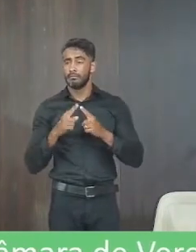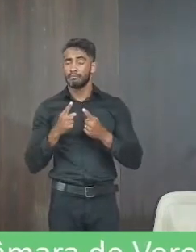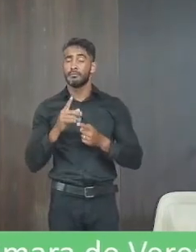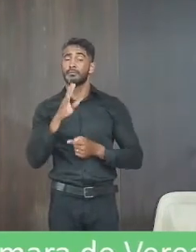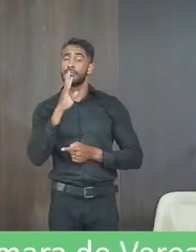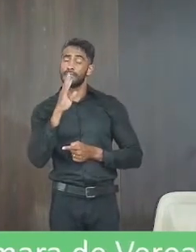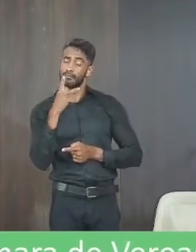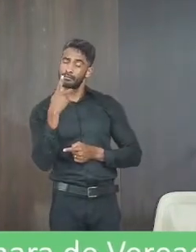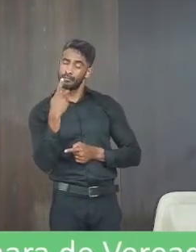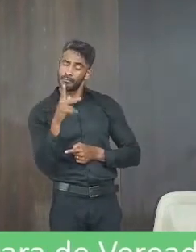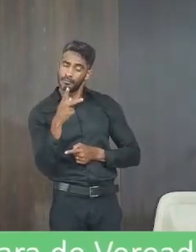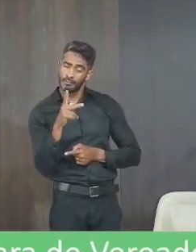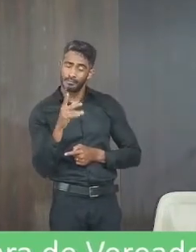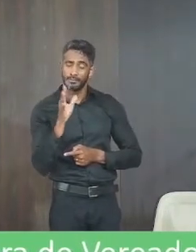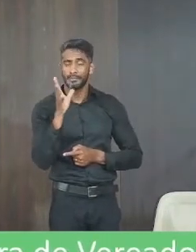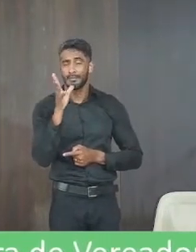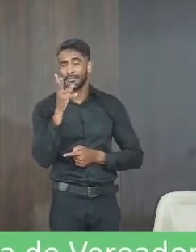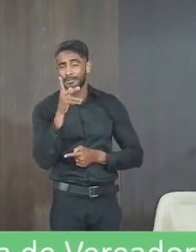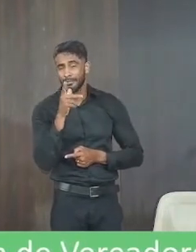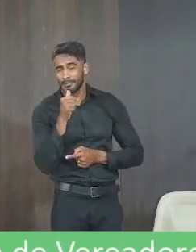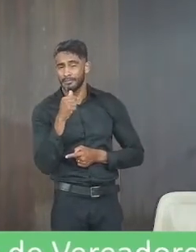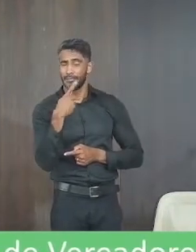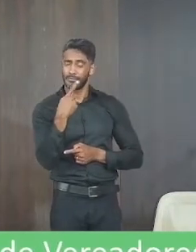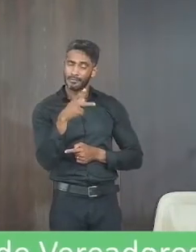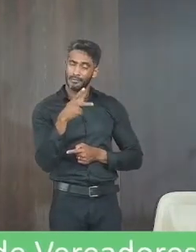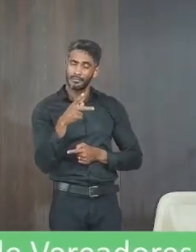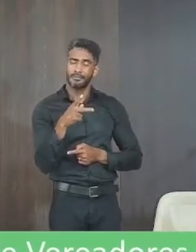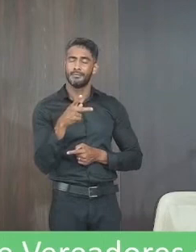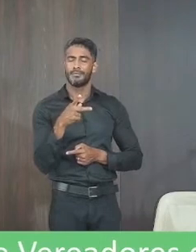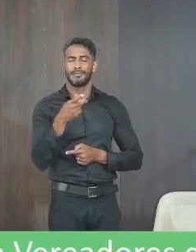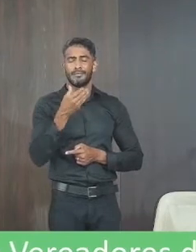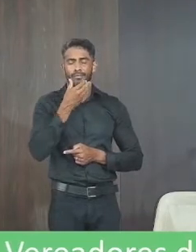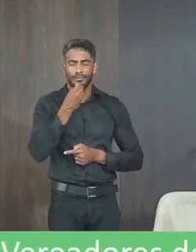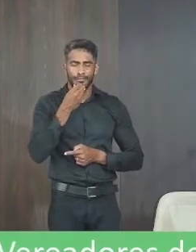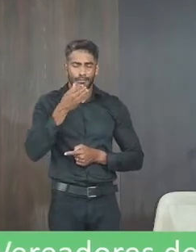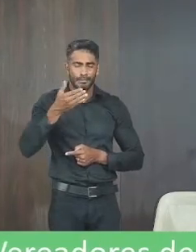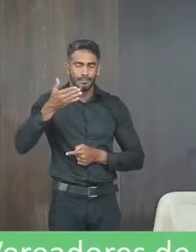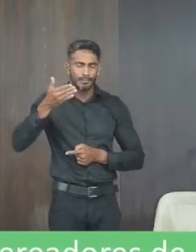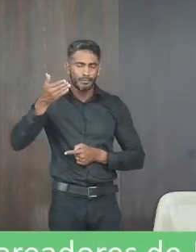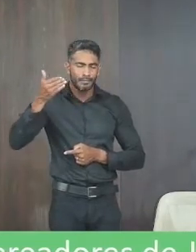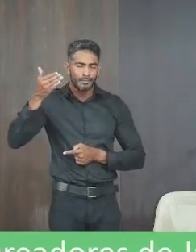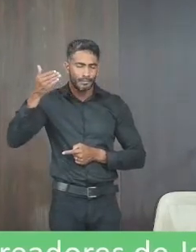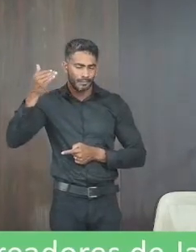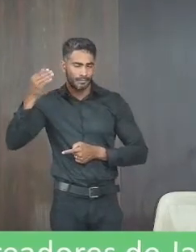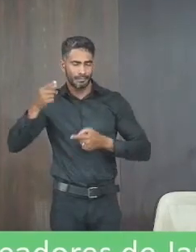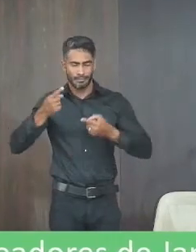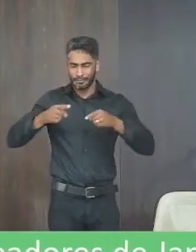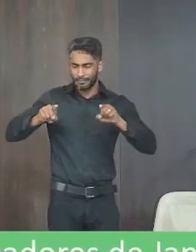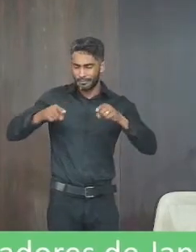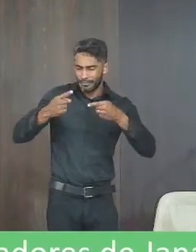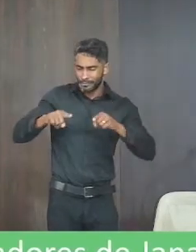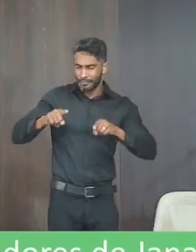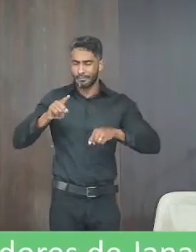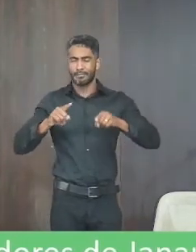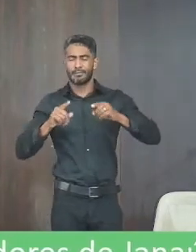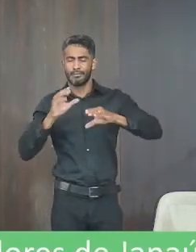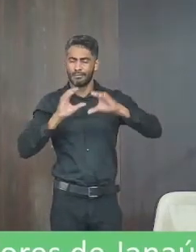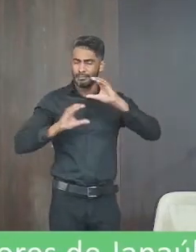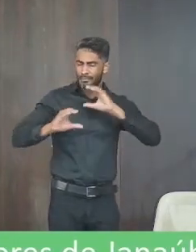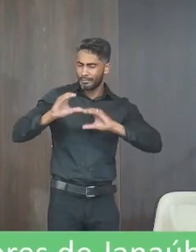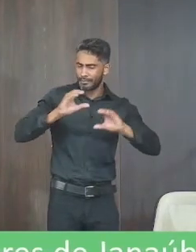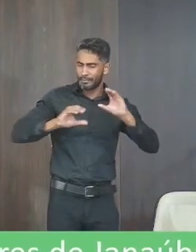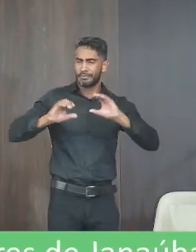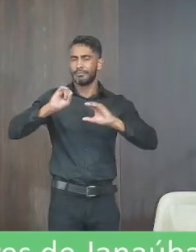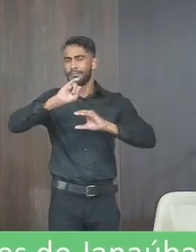um reconhecimento ainda que tardio para um dos nossos mais antigos músicos instrumentistas cantor